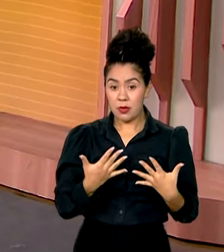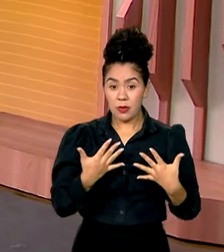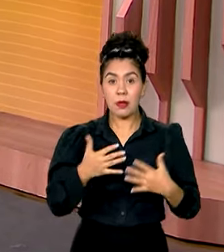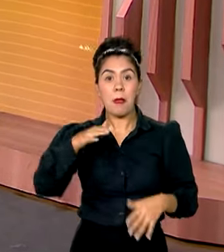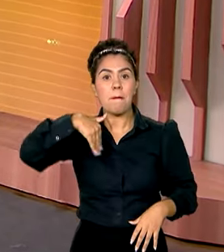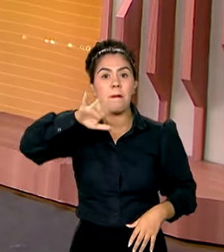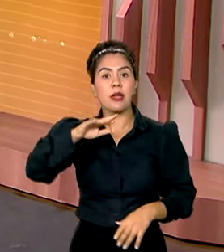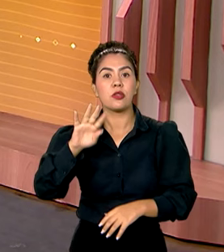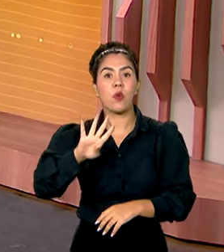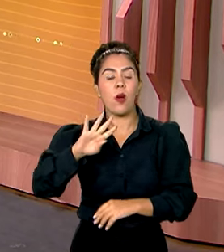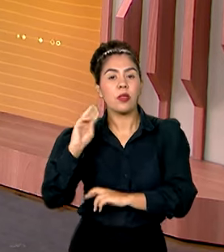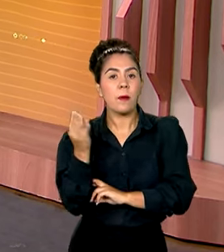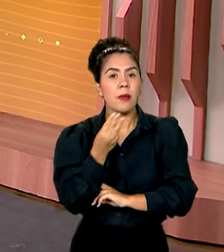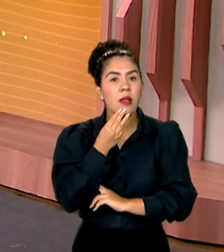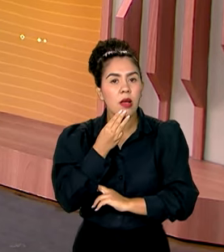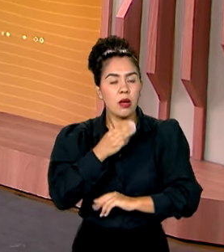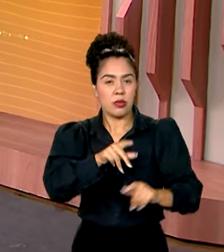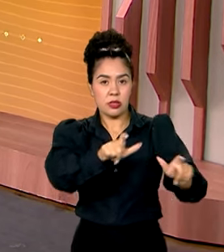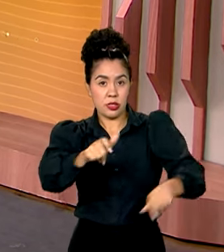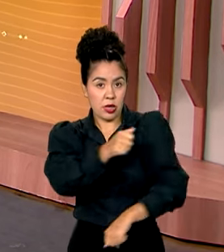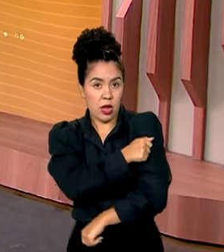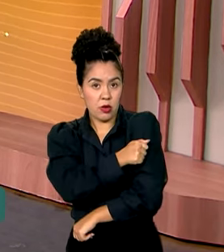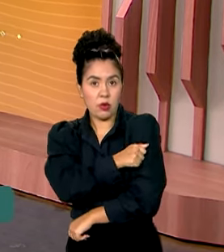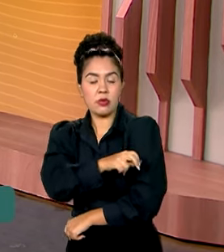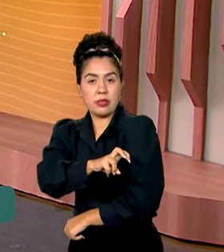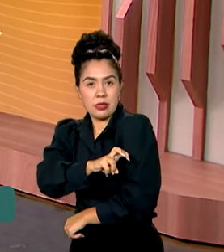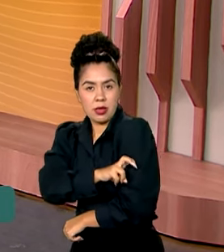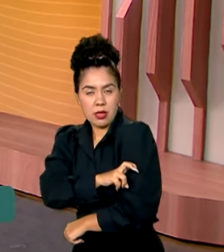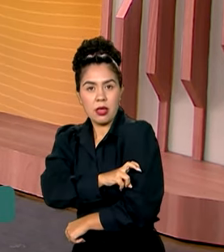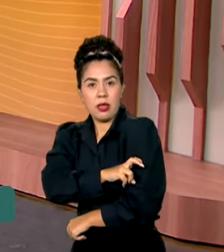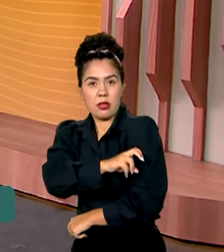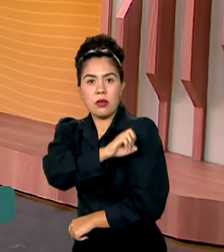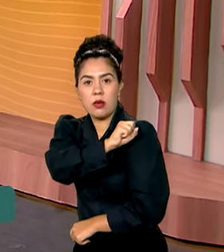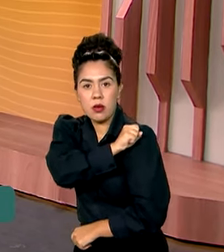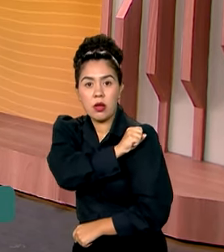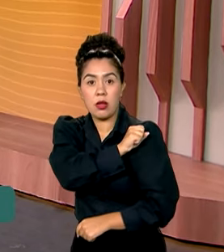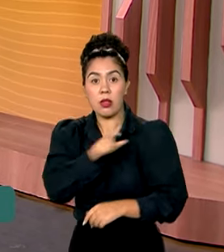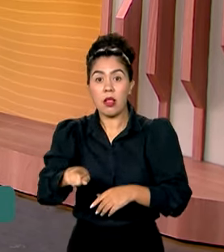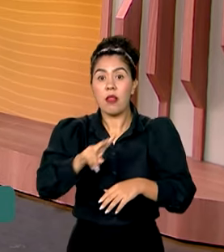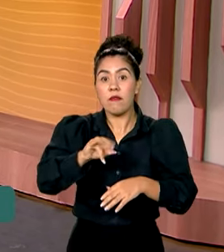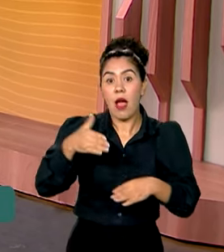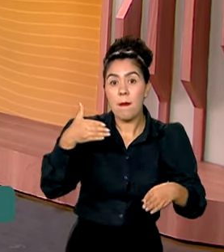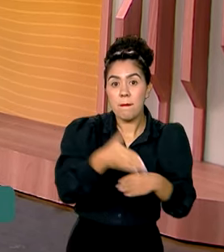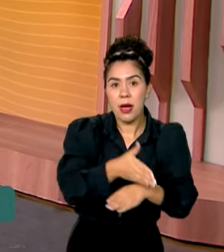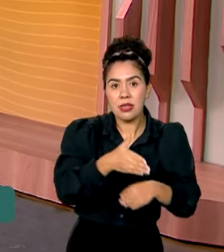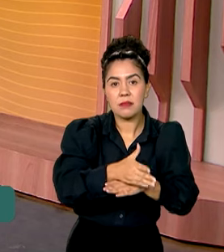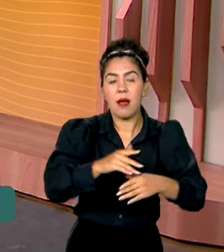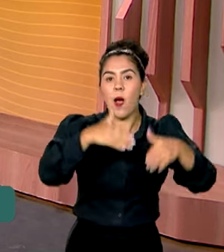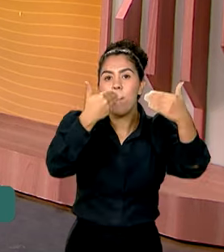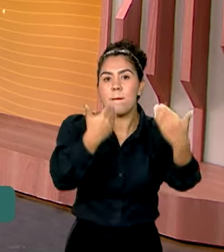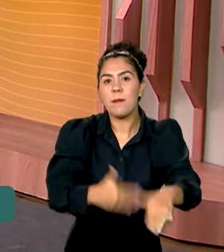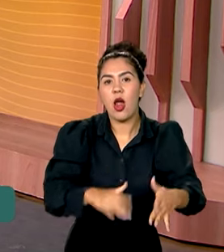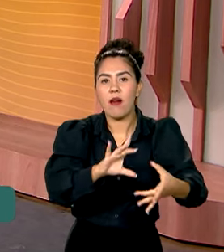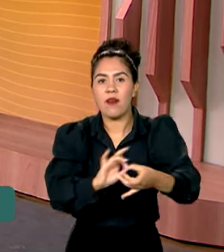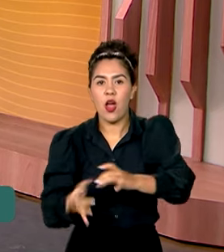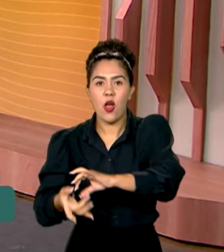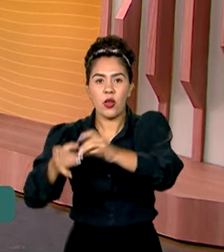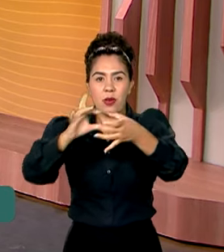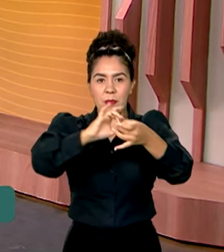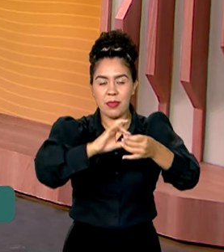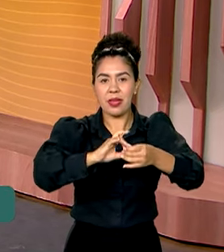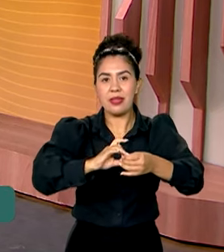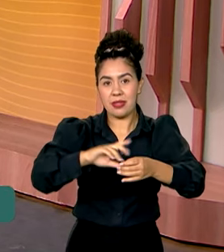de estudantes do segundo ao quinto ano do ensino fundamental vão participar este ano da Olimpíada Brasileira Mirim de